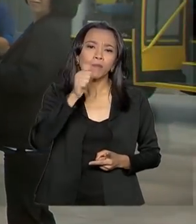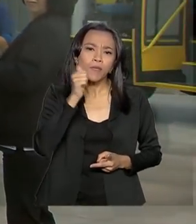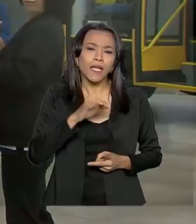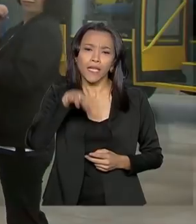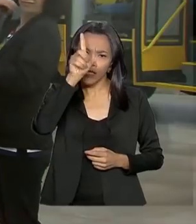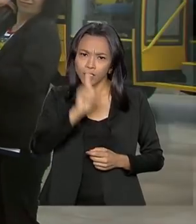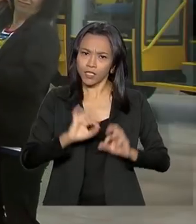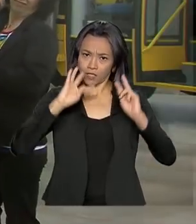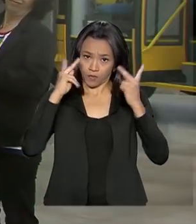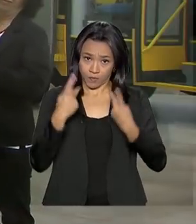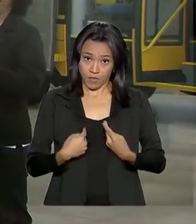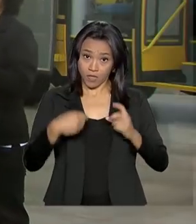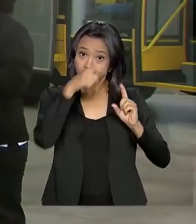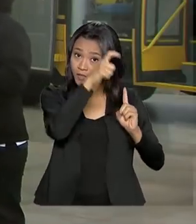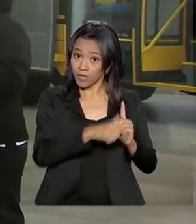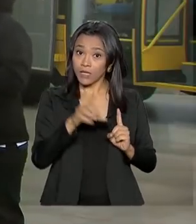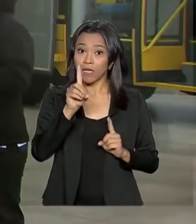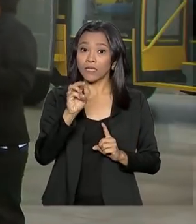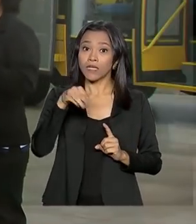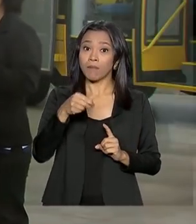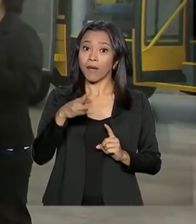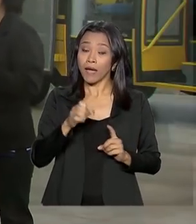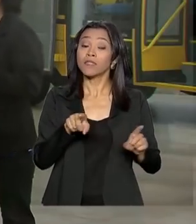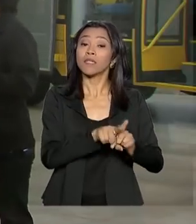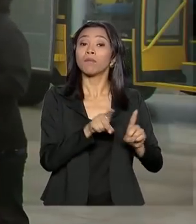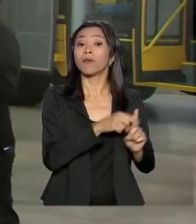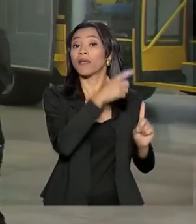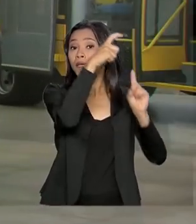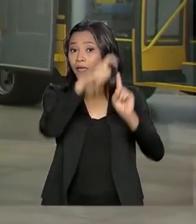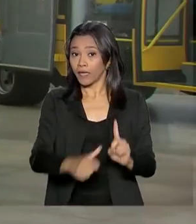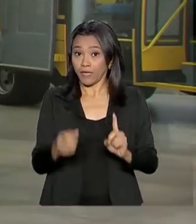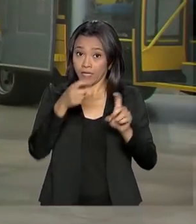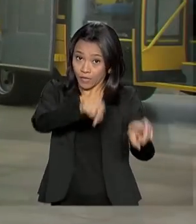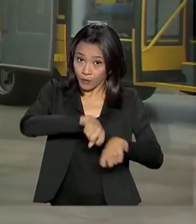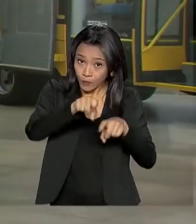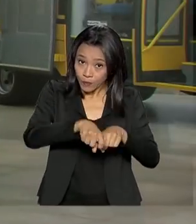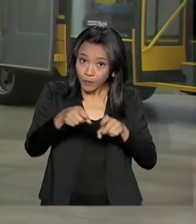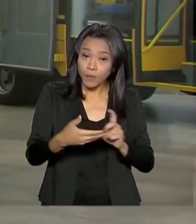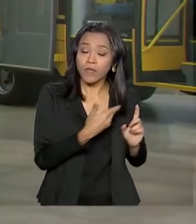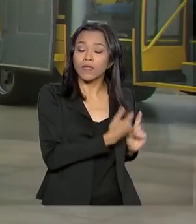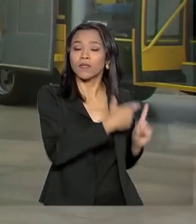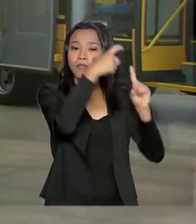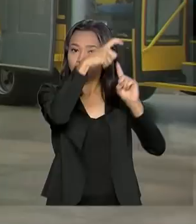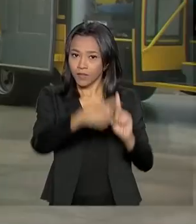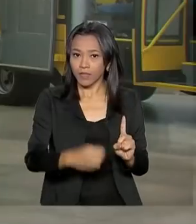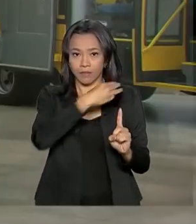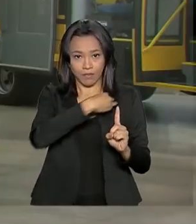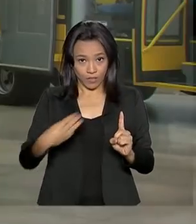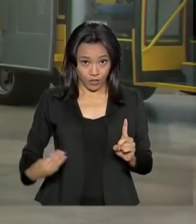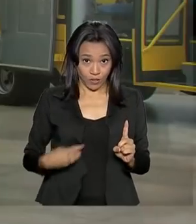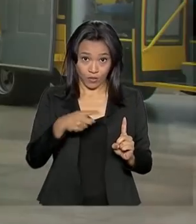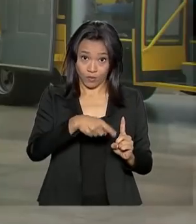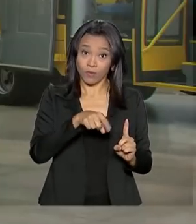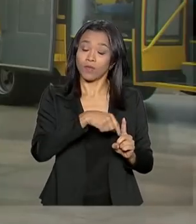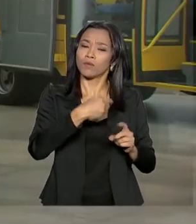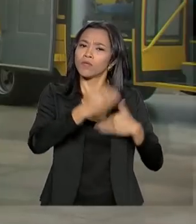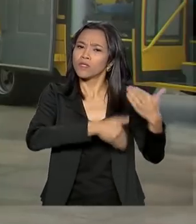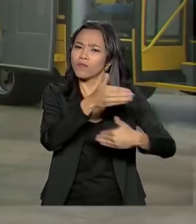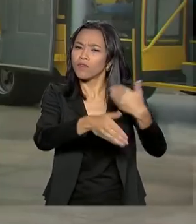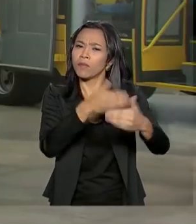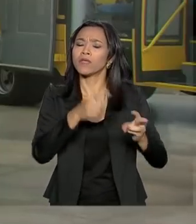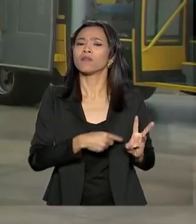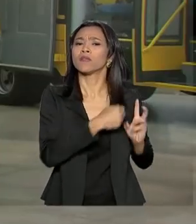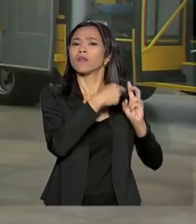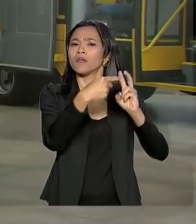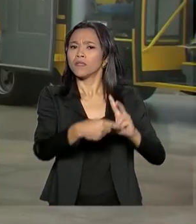Humanos, Damares Alves, da Agricultura, Tereza Cristina, do Desenvolvimento Regional, Gustavo Canuto, do Meio Ambiente, Ricardo